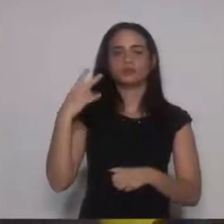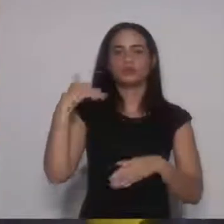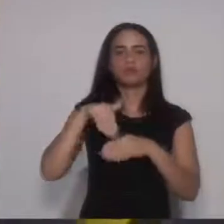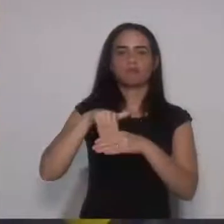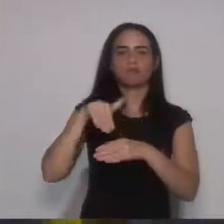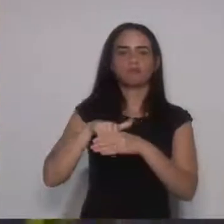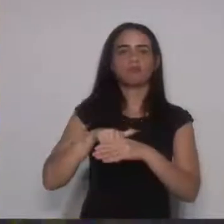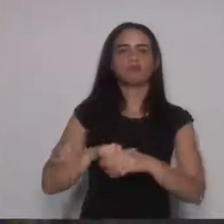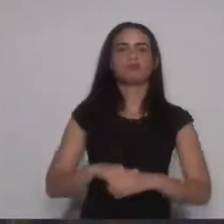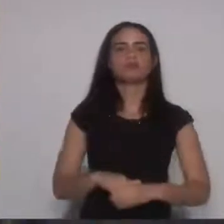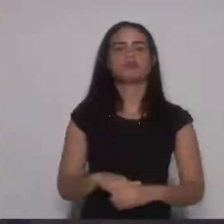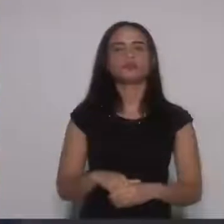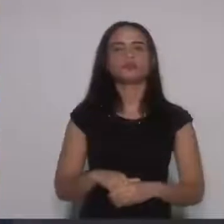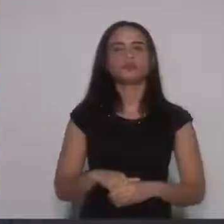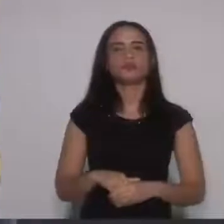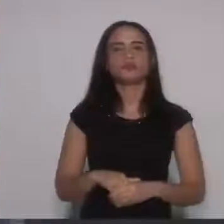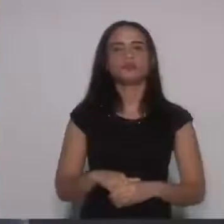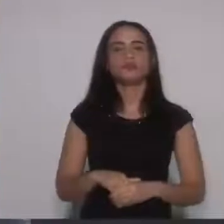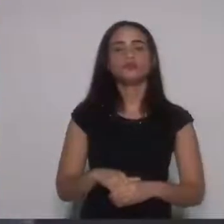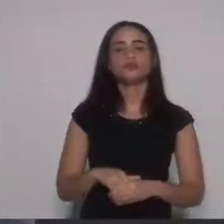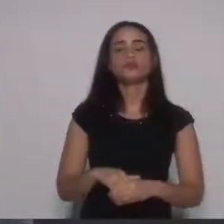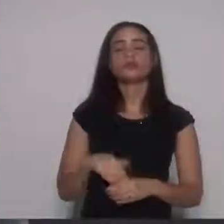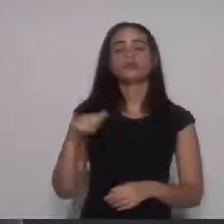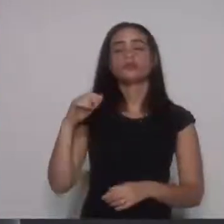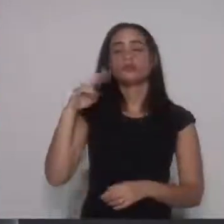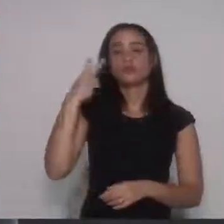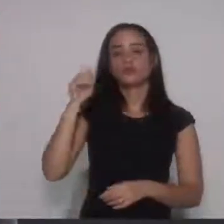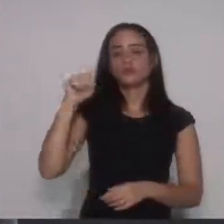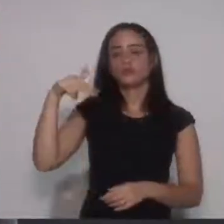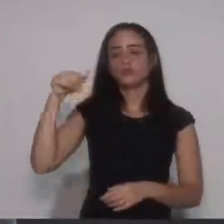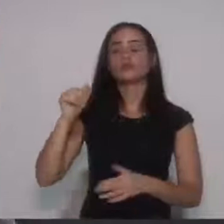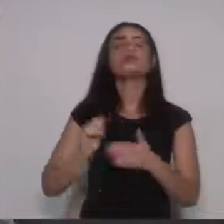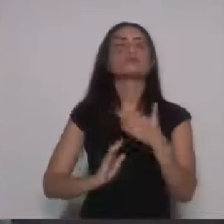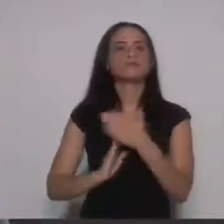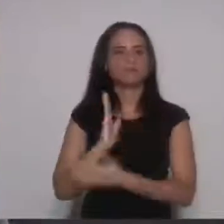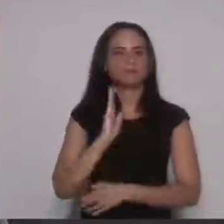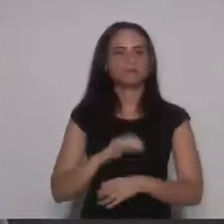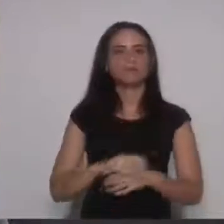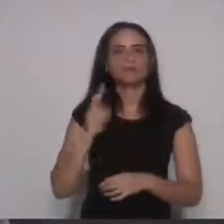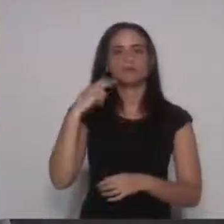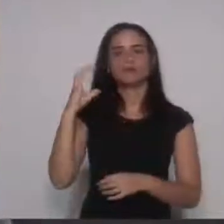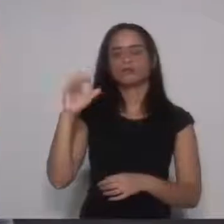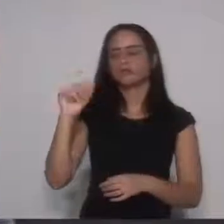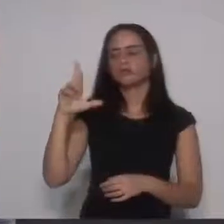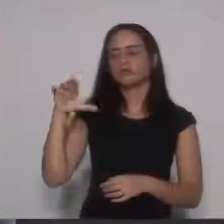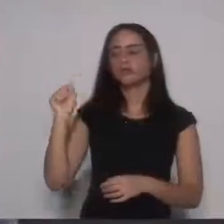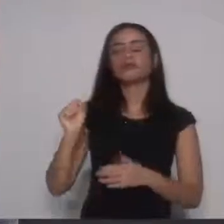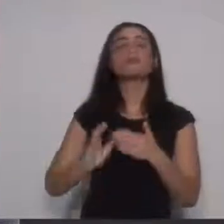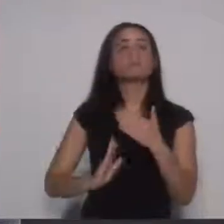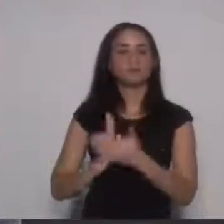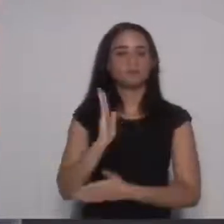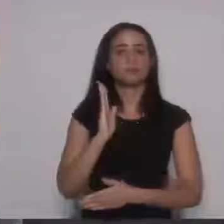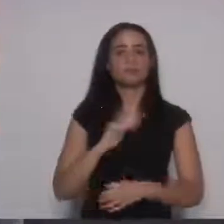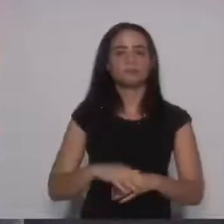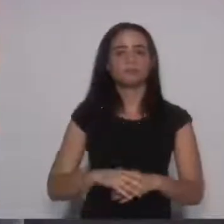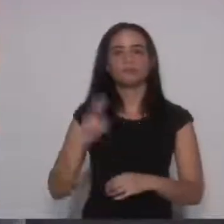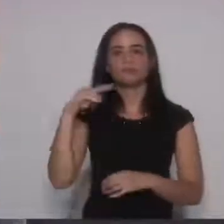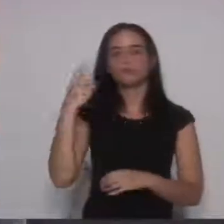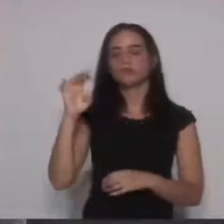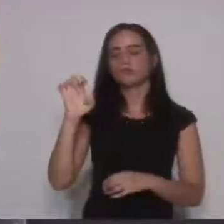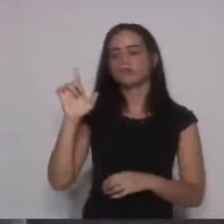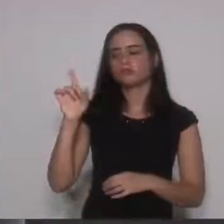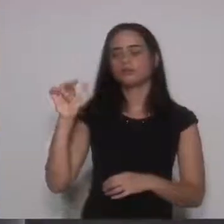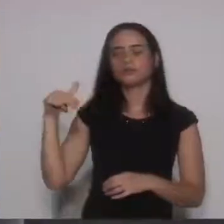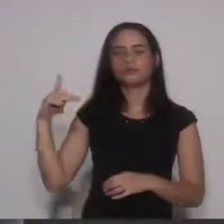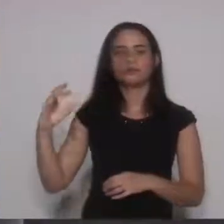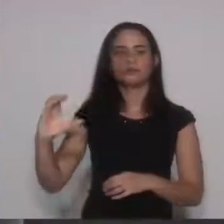votação nominal. Vereador Dano Gedezinho. Aprovo. Vereador Caio Florentino. Aprovo. Vereador Edson PC.